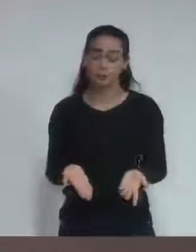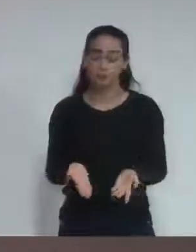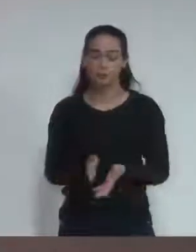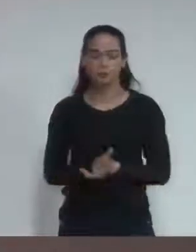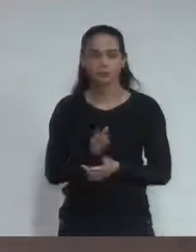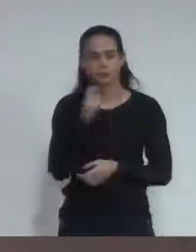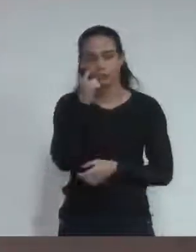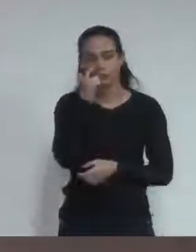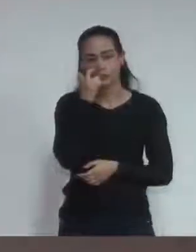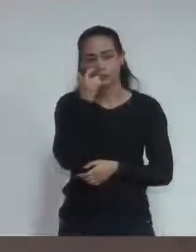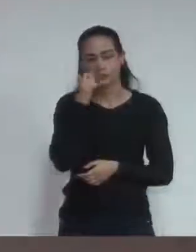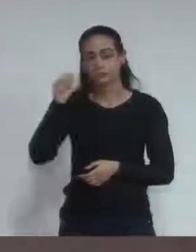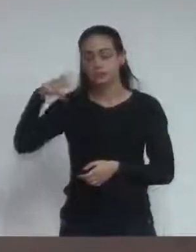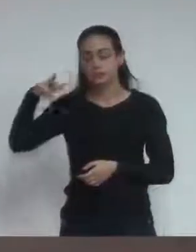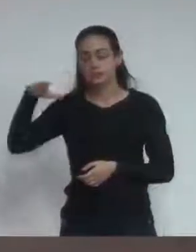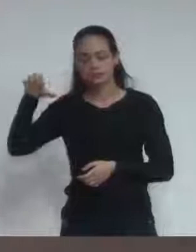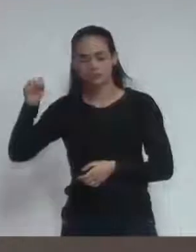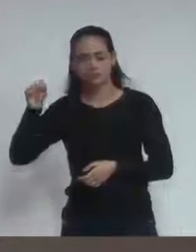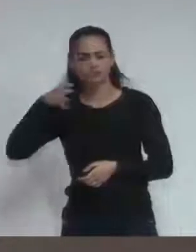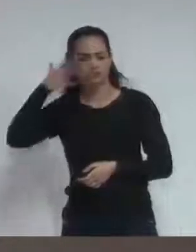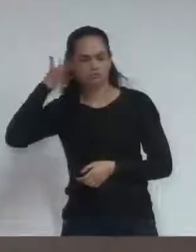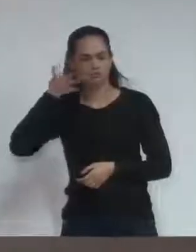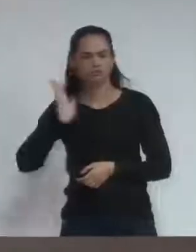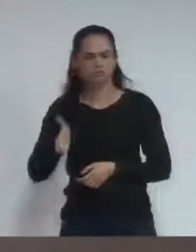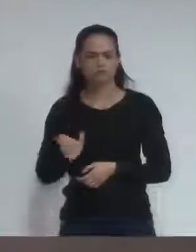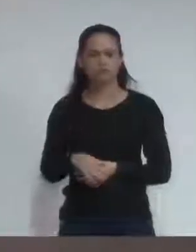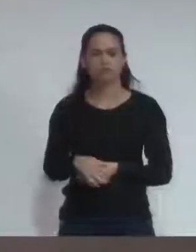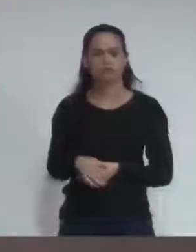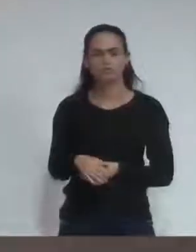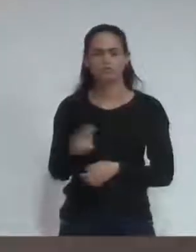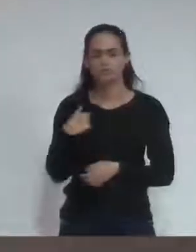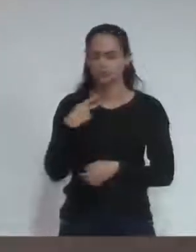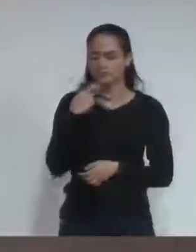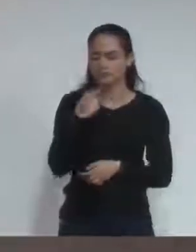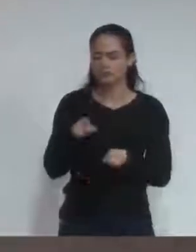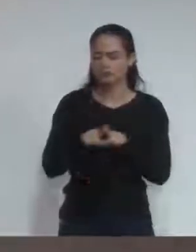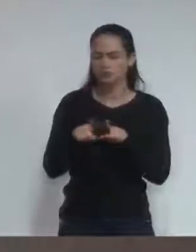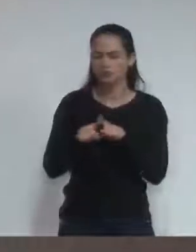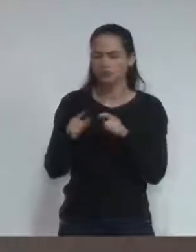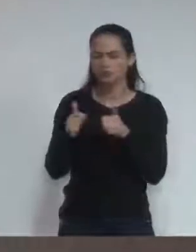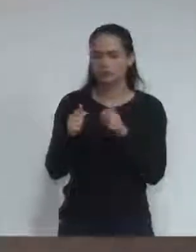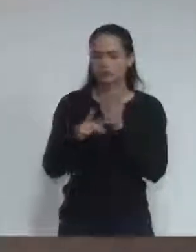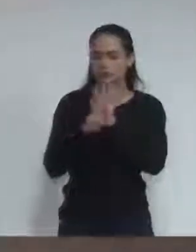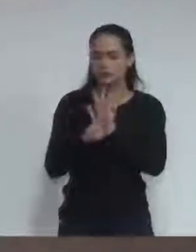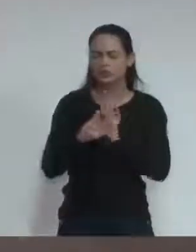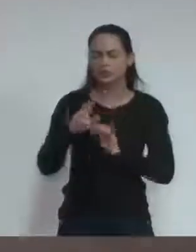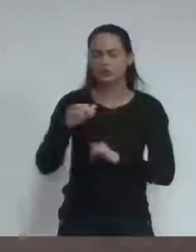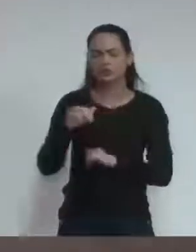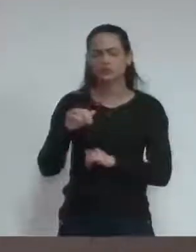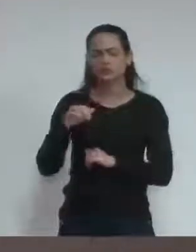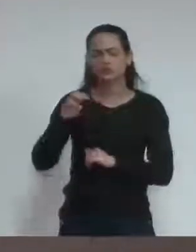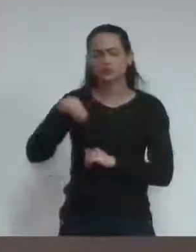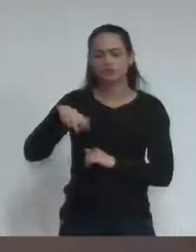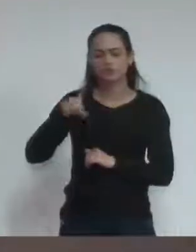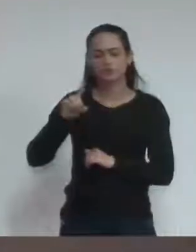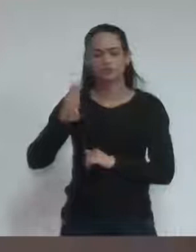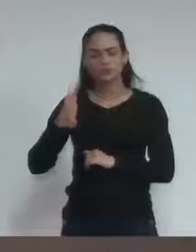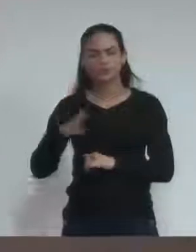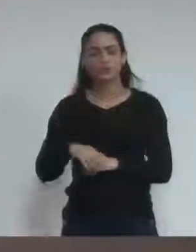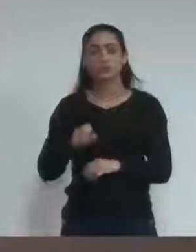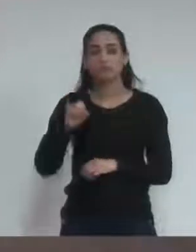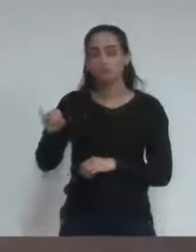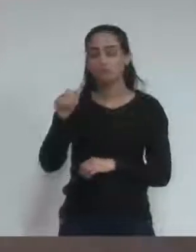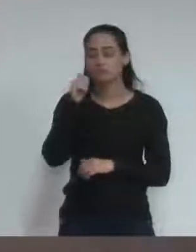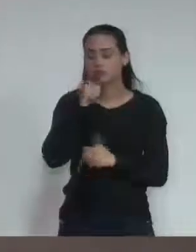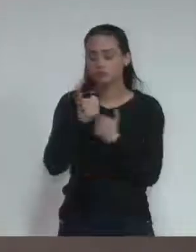E eu vou falar em meu nome e no nome do MDB. Seja lá o que vai acontecer com o prefeito atual, se avisa e vai assumir. De uma